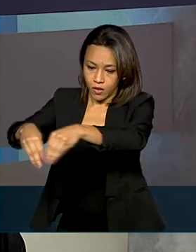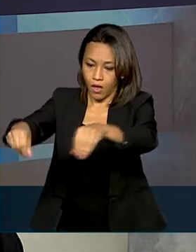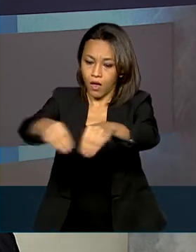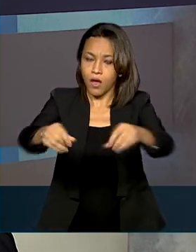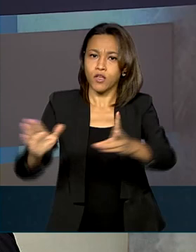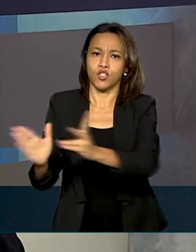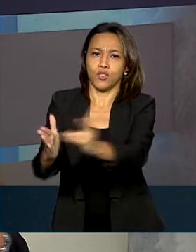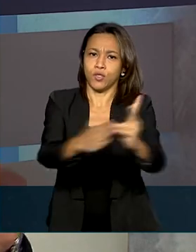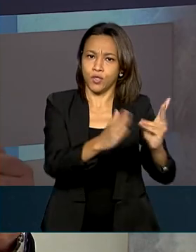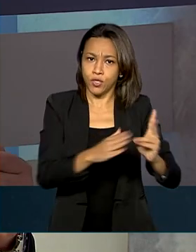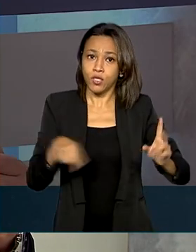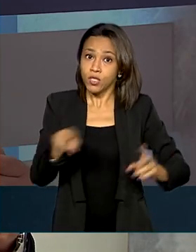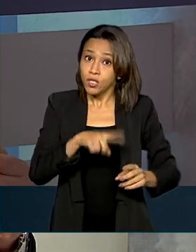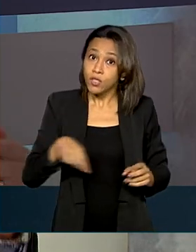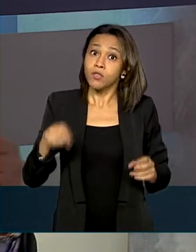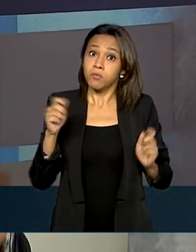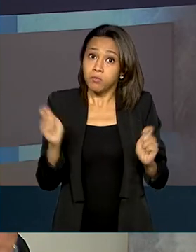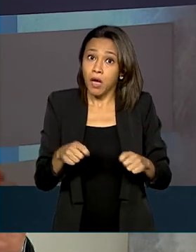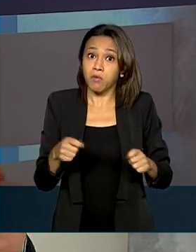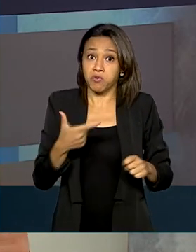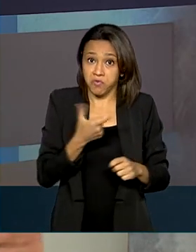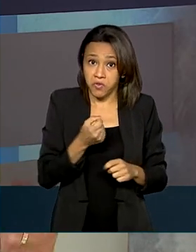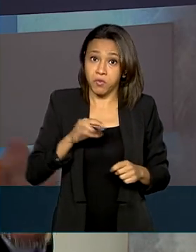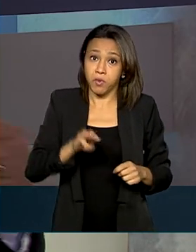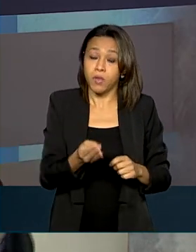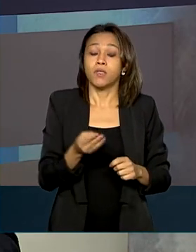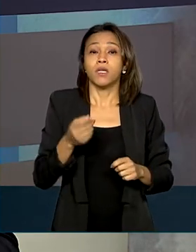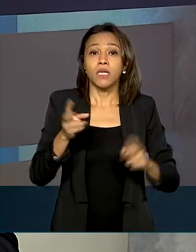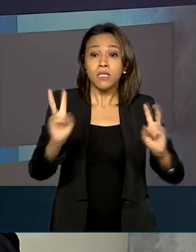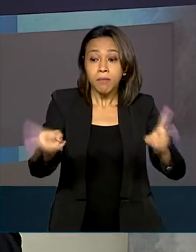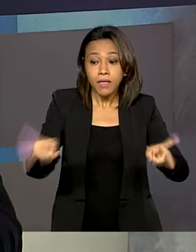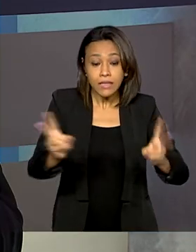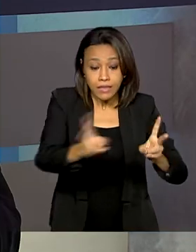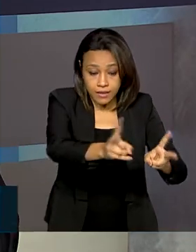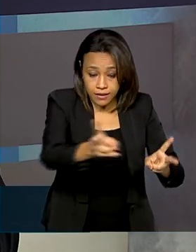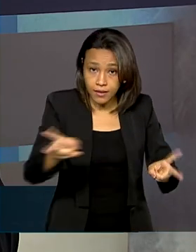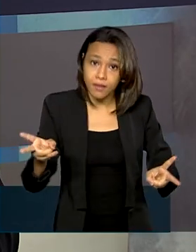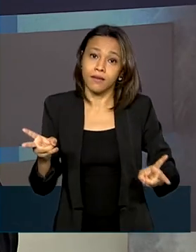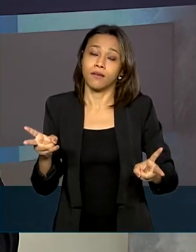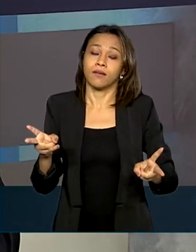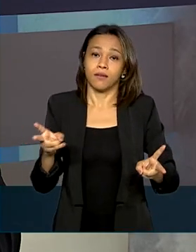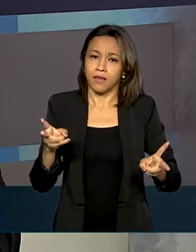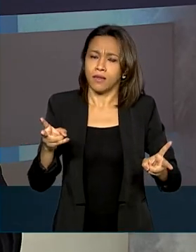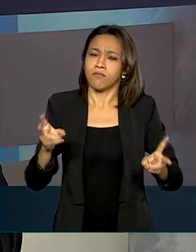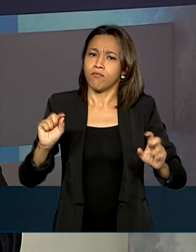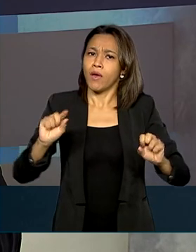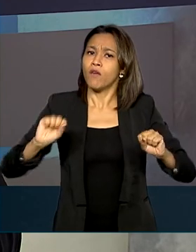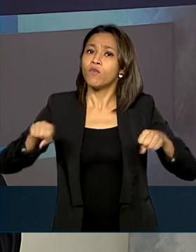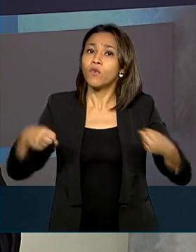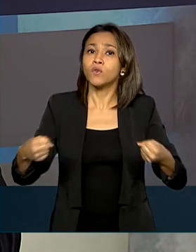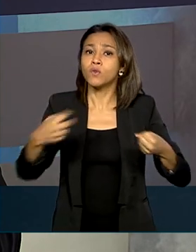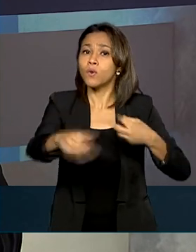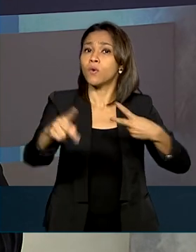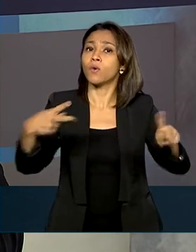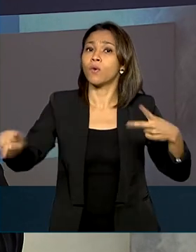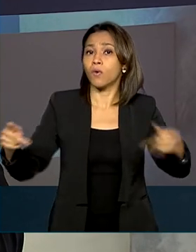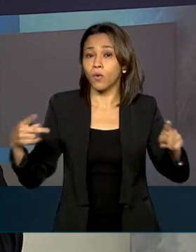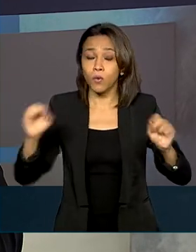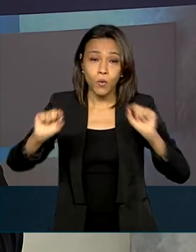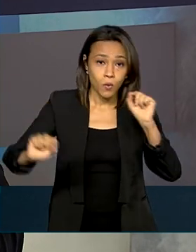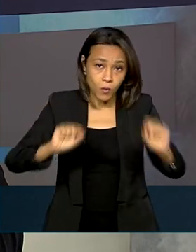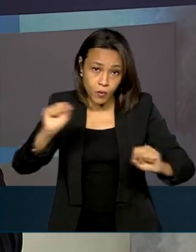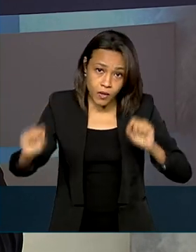ao ano 20 milhões. E a manutenção e o compromisso deles lá dentro reforçou neles o